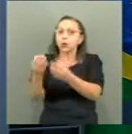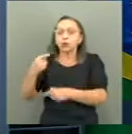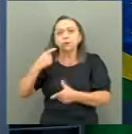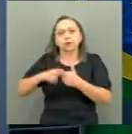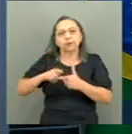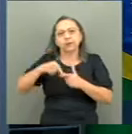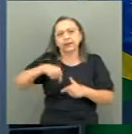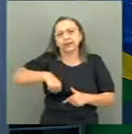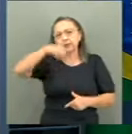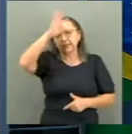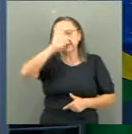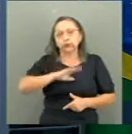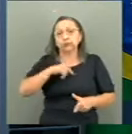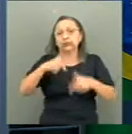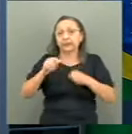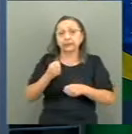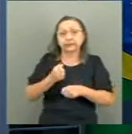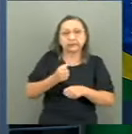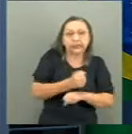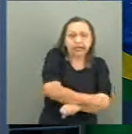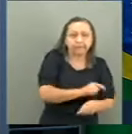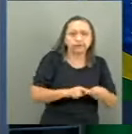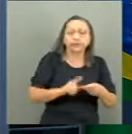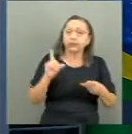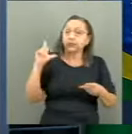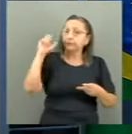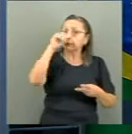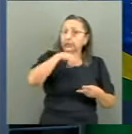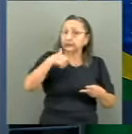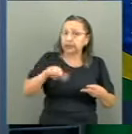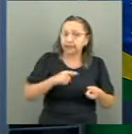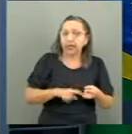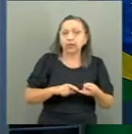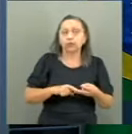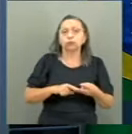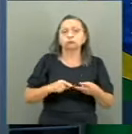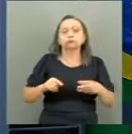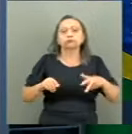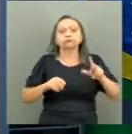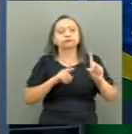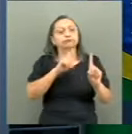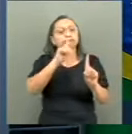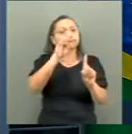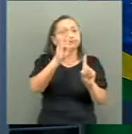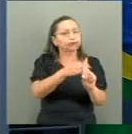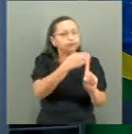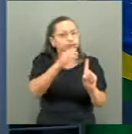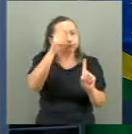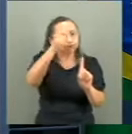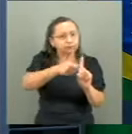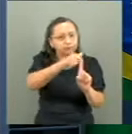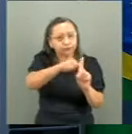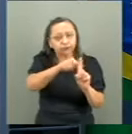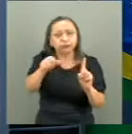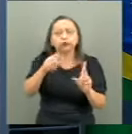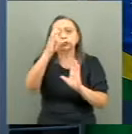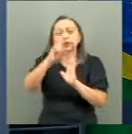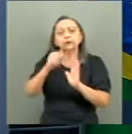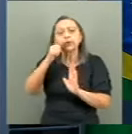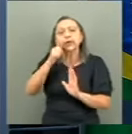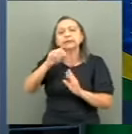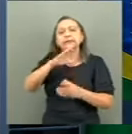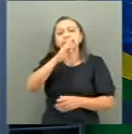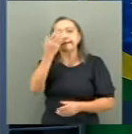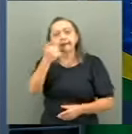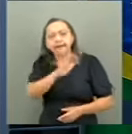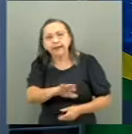país. Trabalho escravo, precarização do trabalho, feminicídio, direitos das mulheres, crianças e idosas, ataque